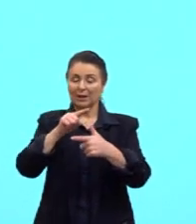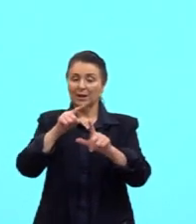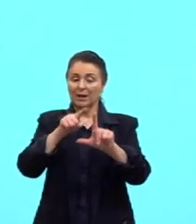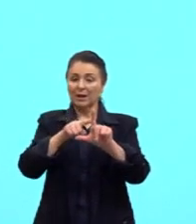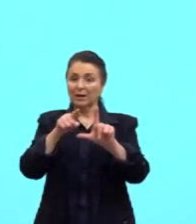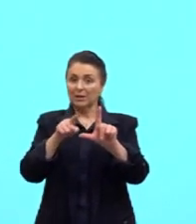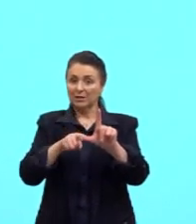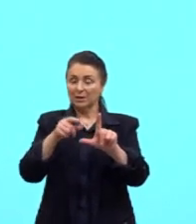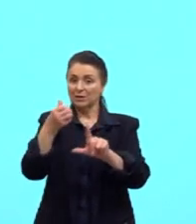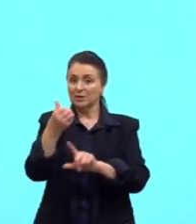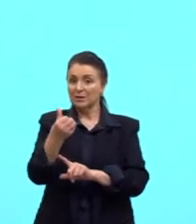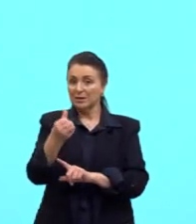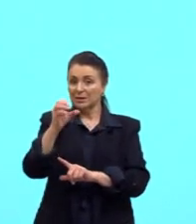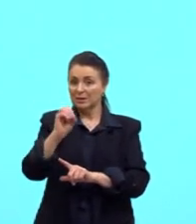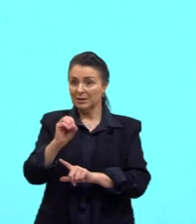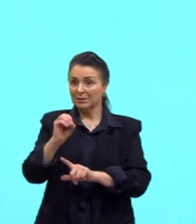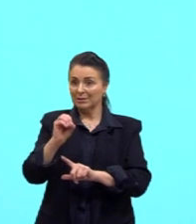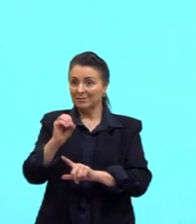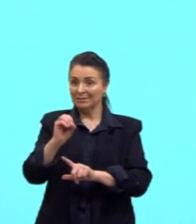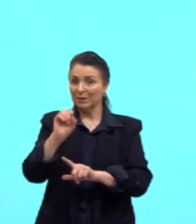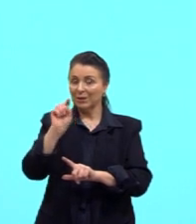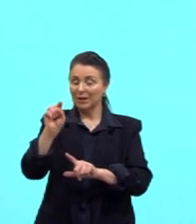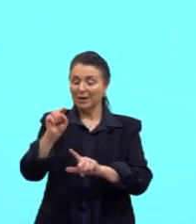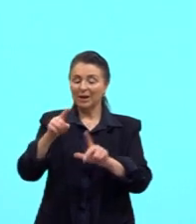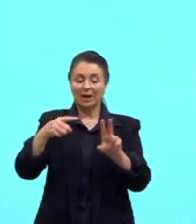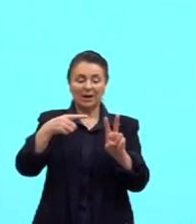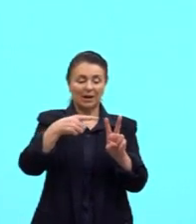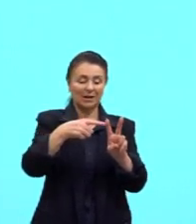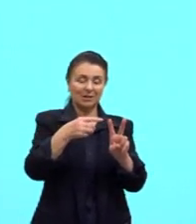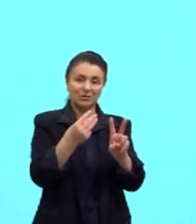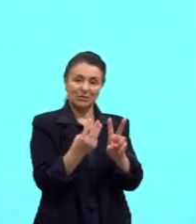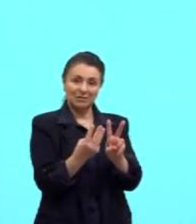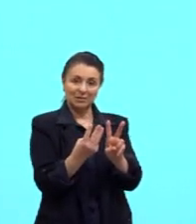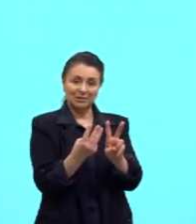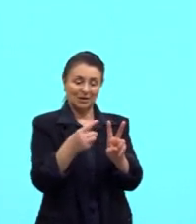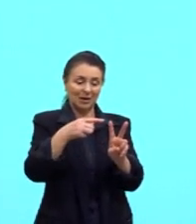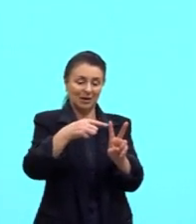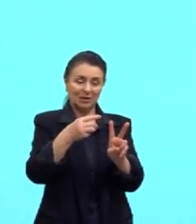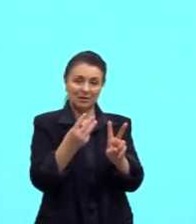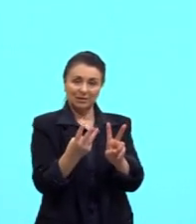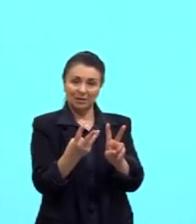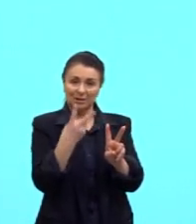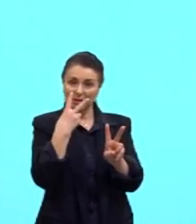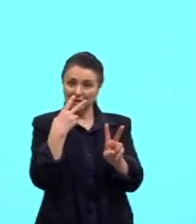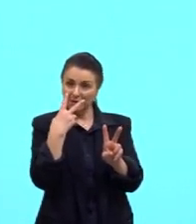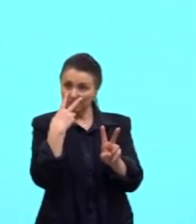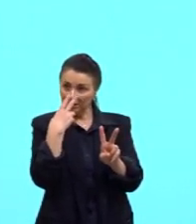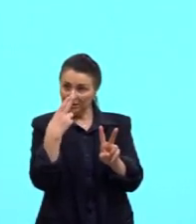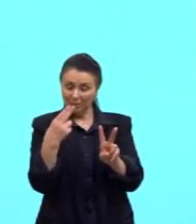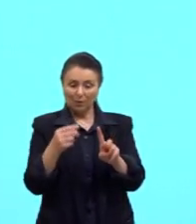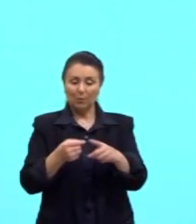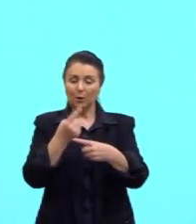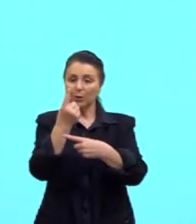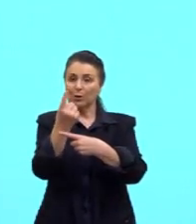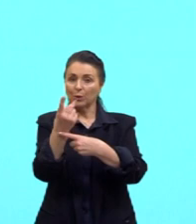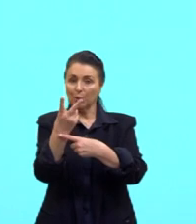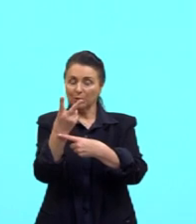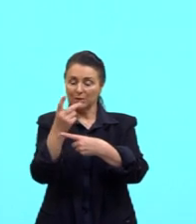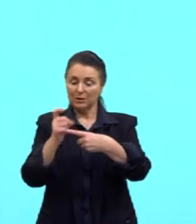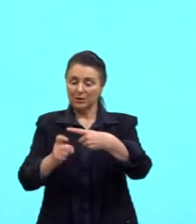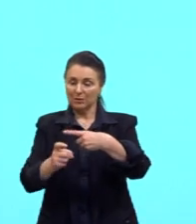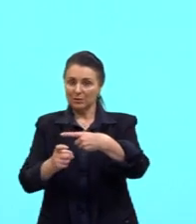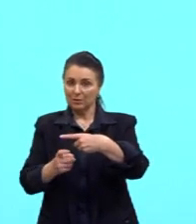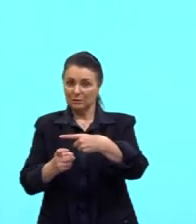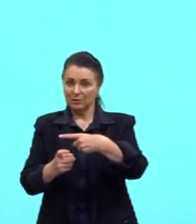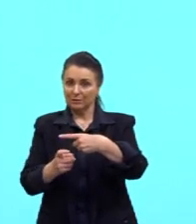60 é a raiz de 3. Raiz de 3 é igual a 12 sobre X. Como nós